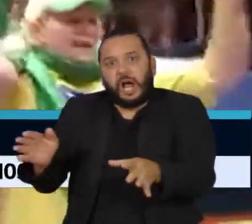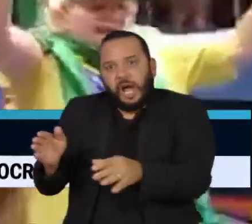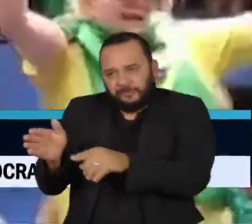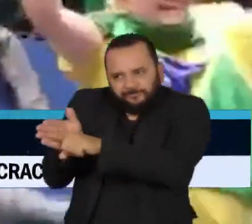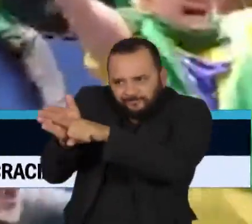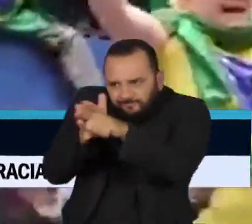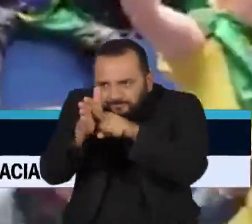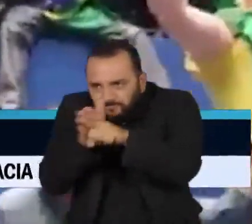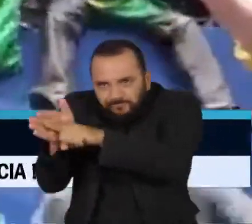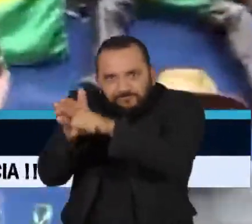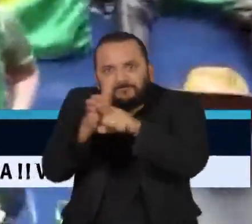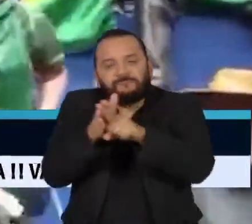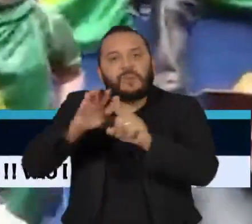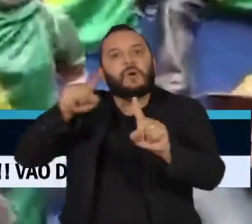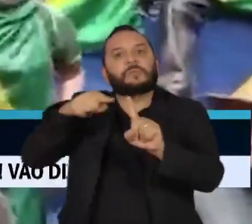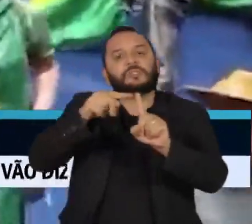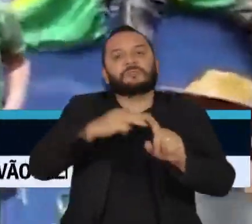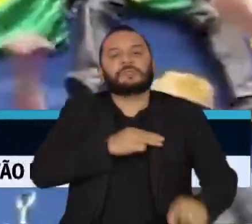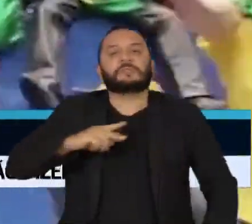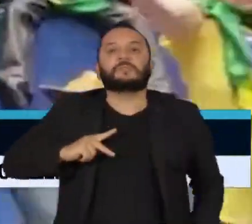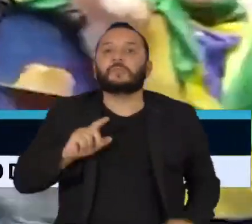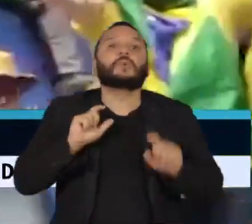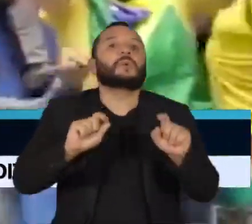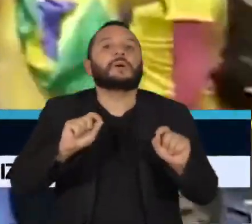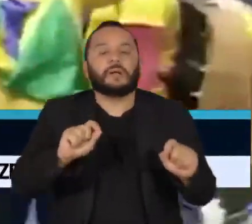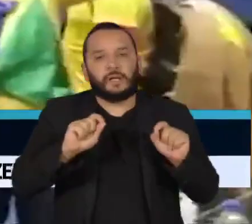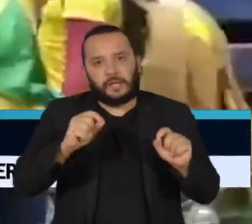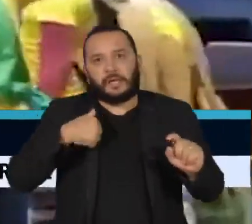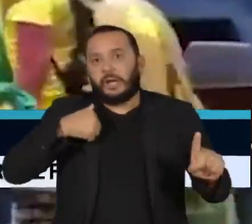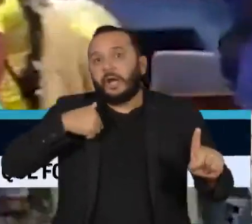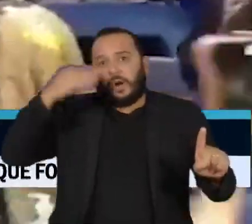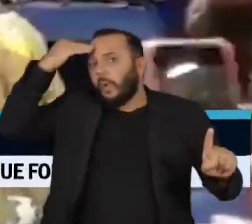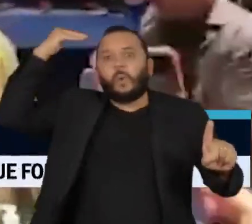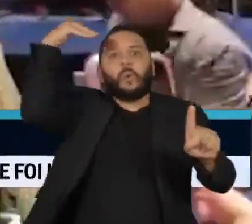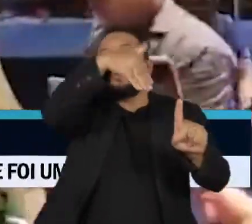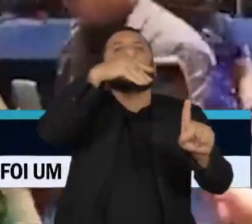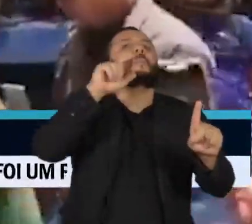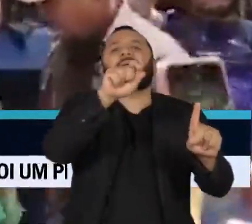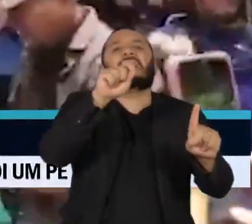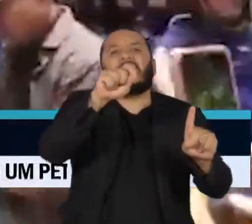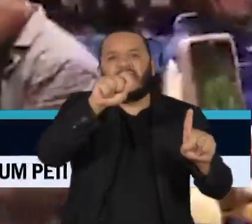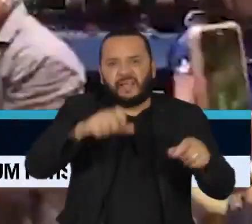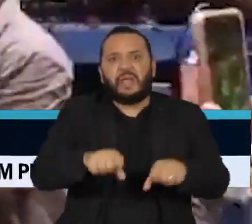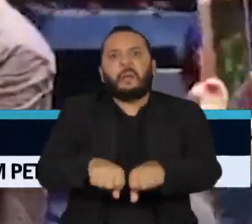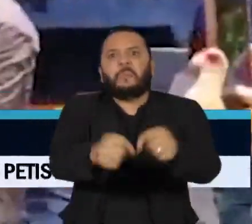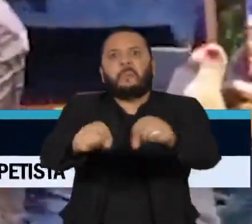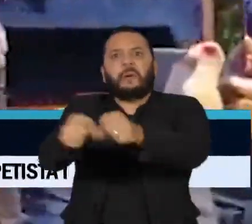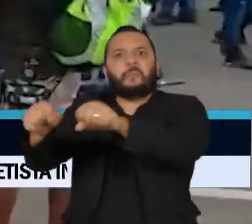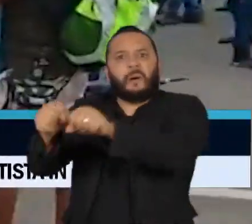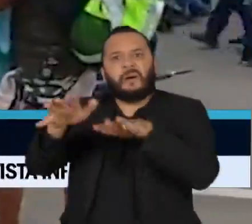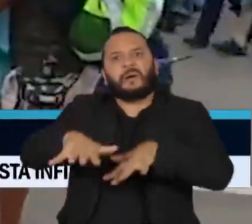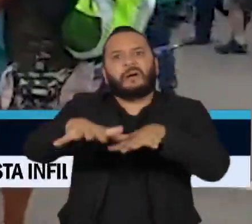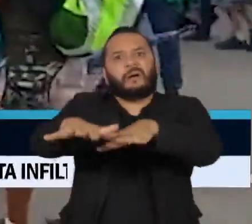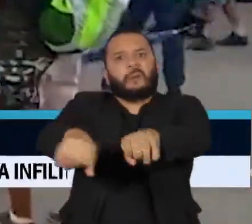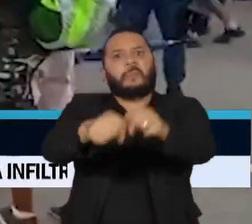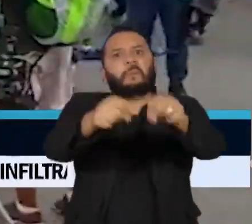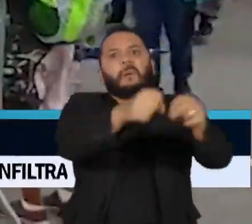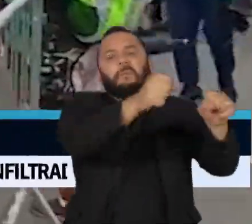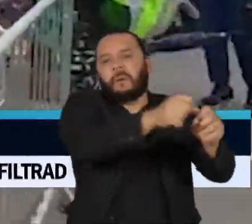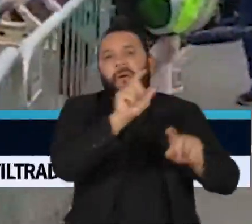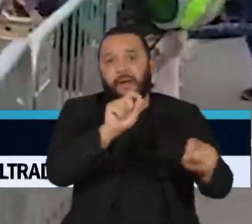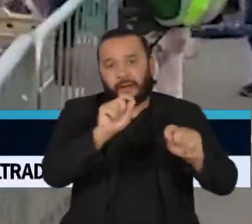objetivo do Ministério Público é garantir a responsabilização criminal de todos os envolvidos. Para isso,